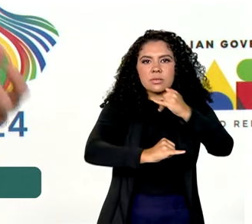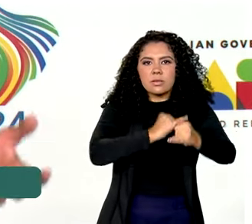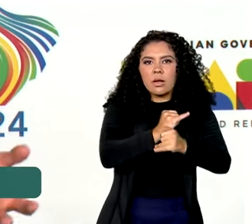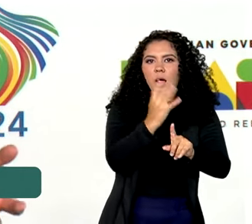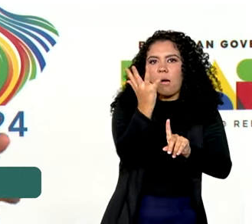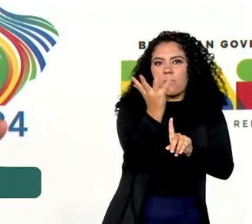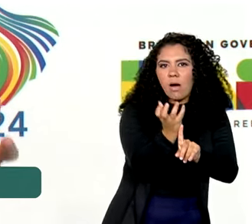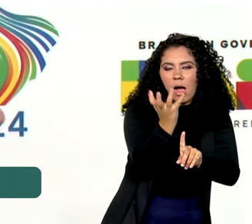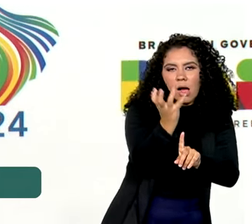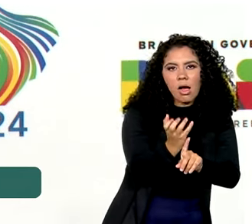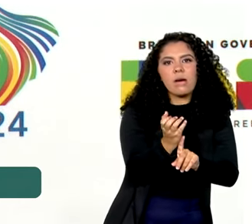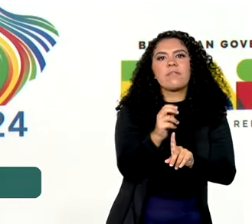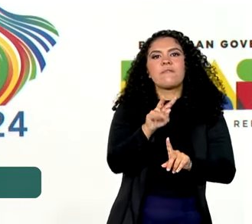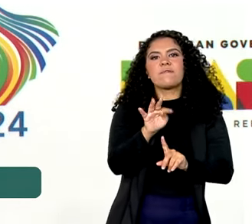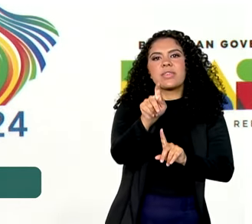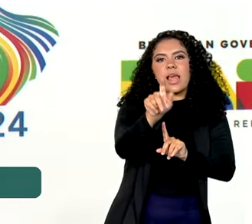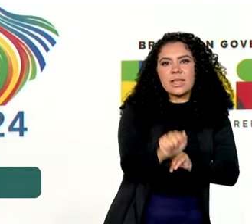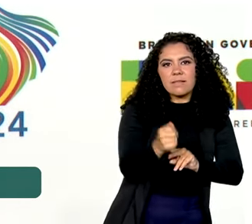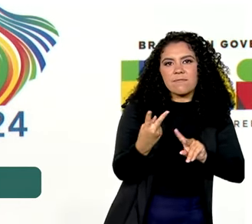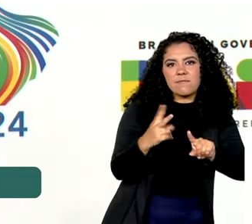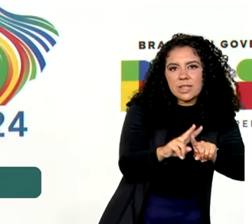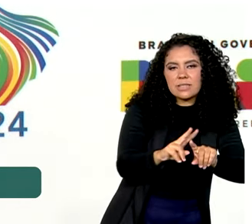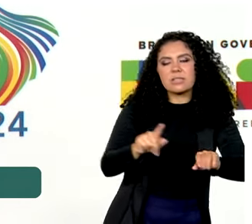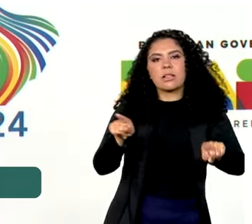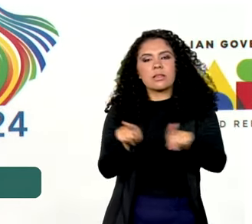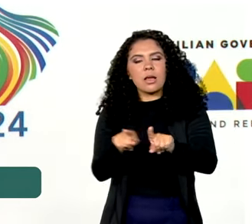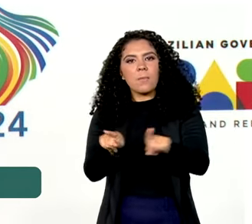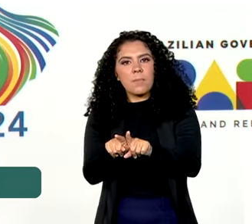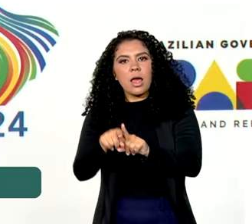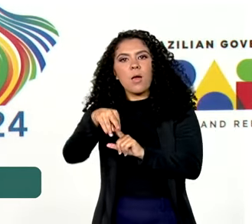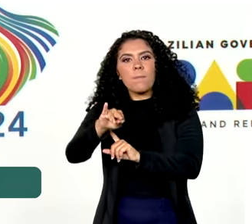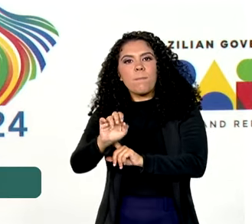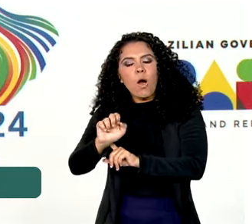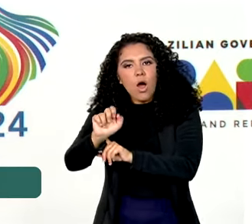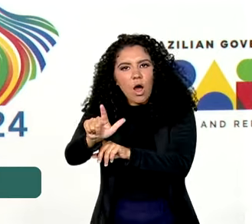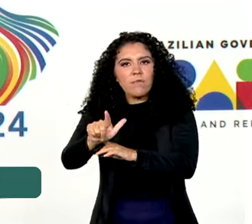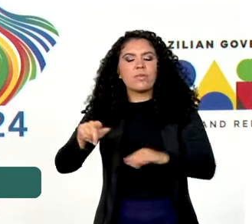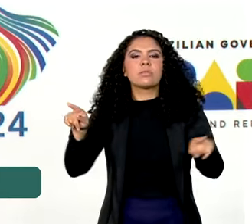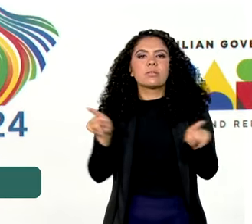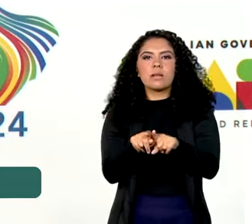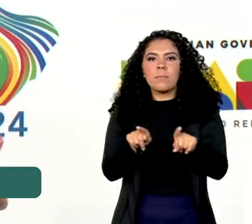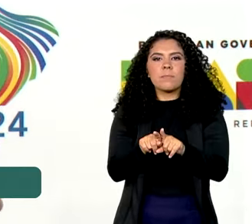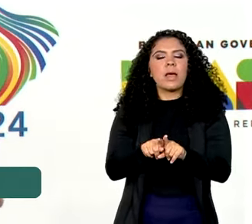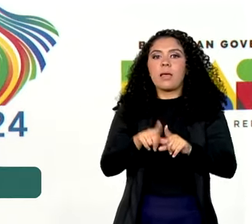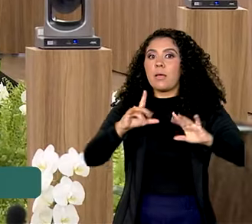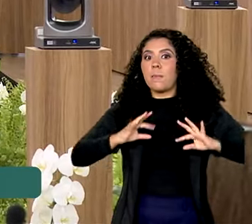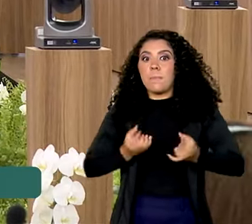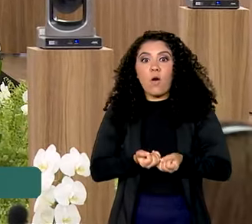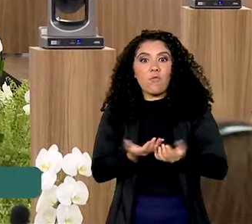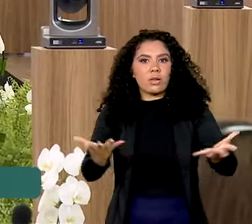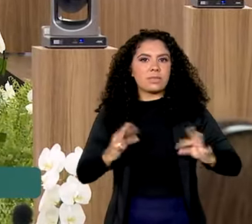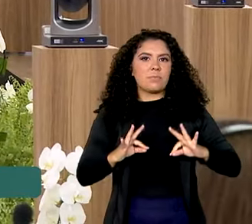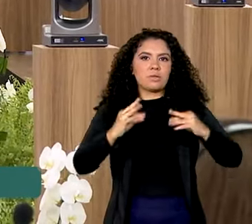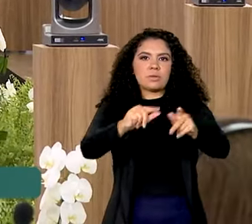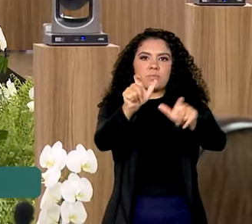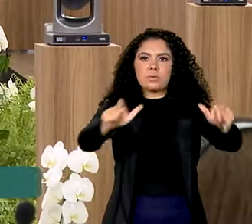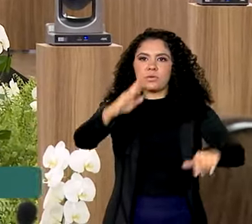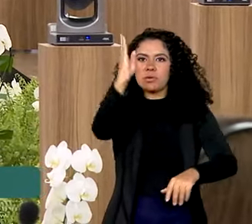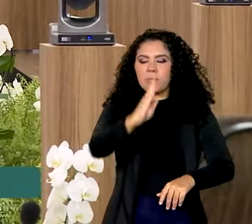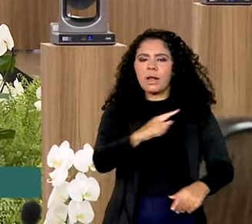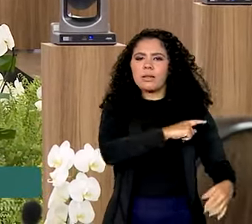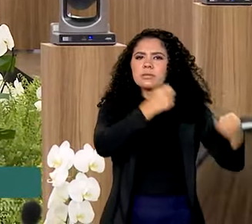fixa, banda larga móvel, por cobertura satelital, para todos os brasileiros. Sobre a